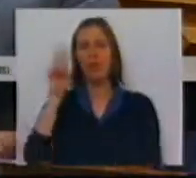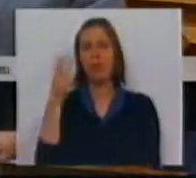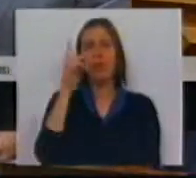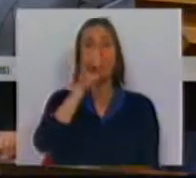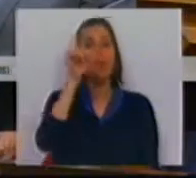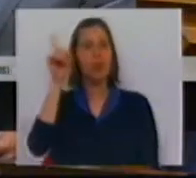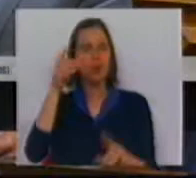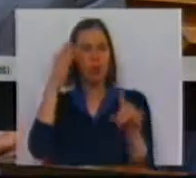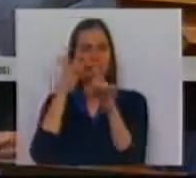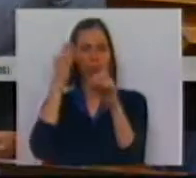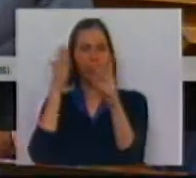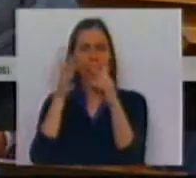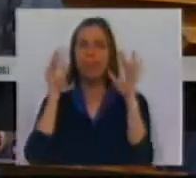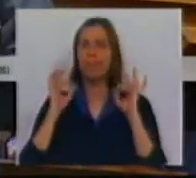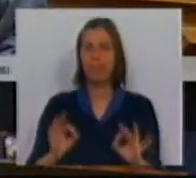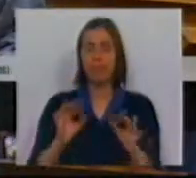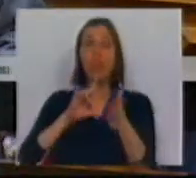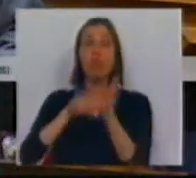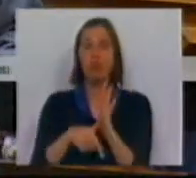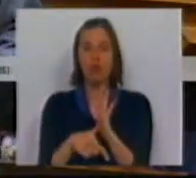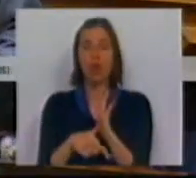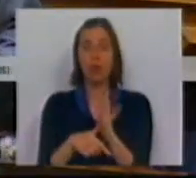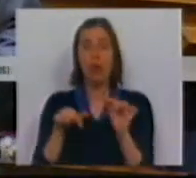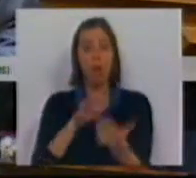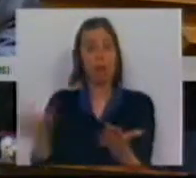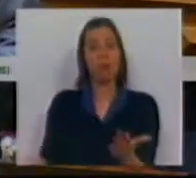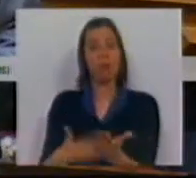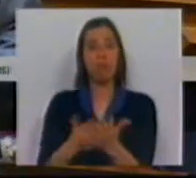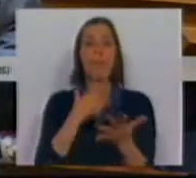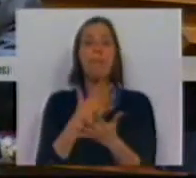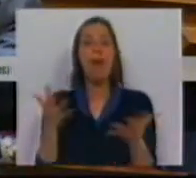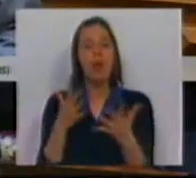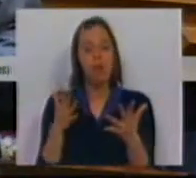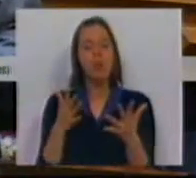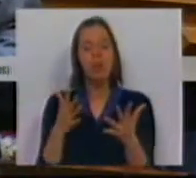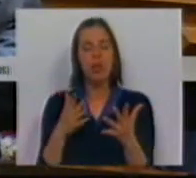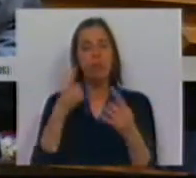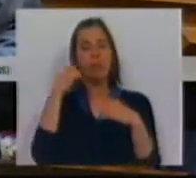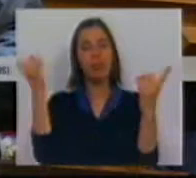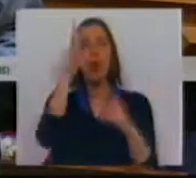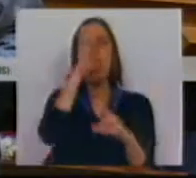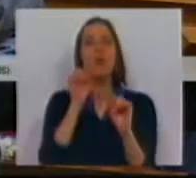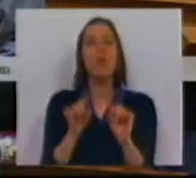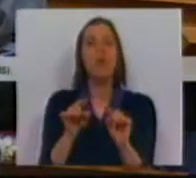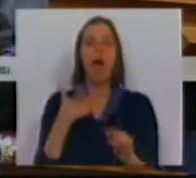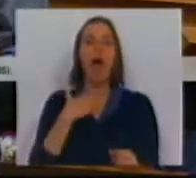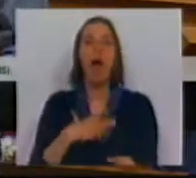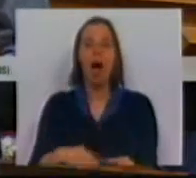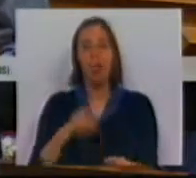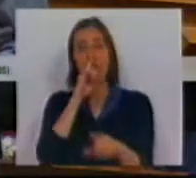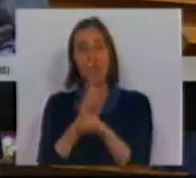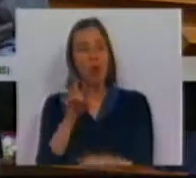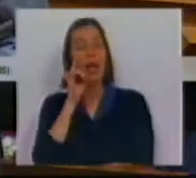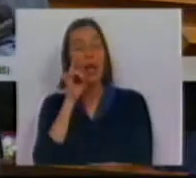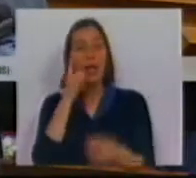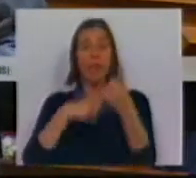questões muito concretas sobre o projeto aqui apresentado pela maioria para colocar ao Governo. Gostava de ter da mesma